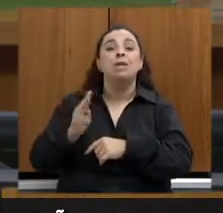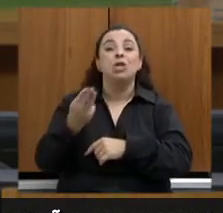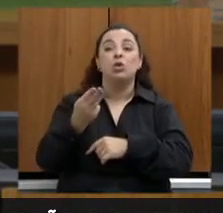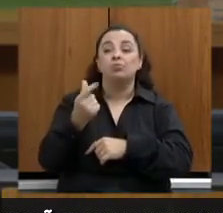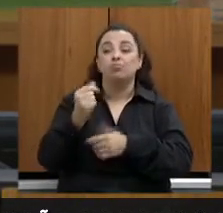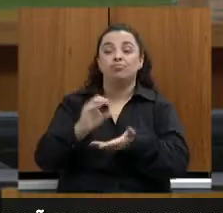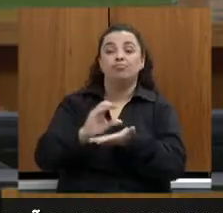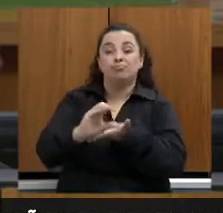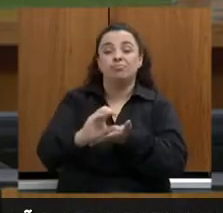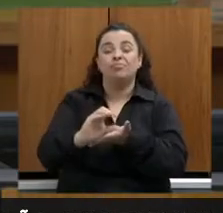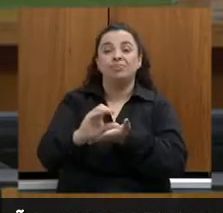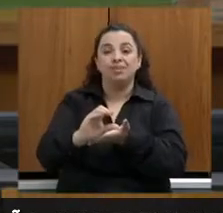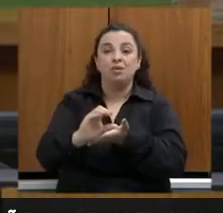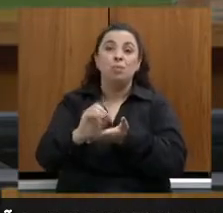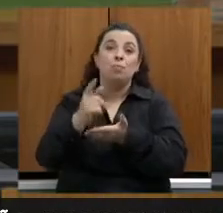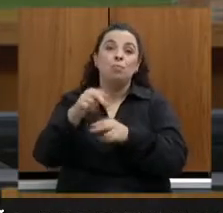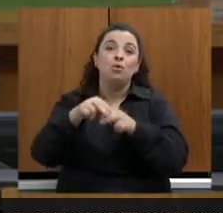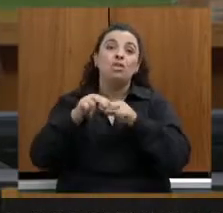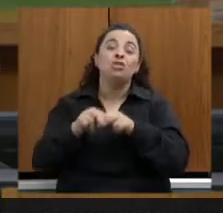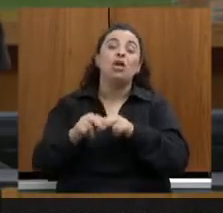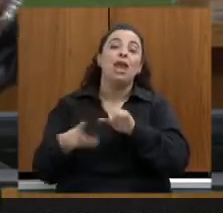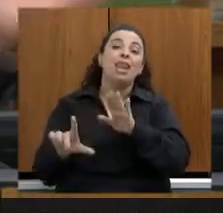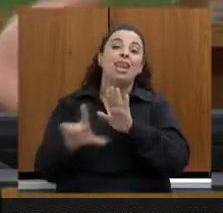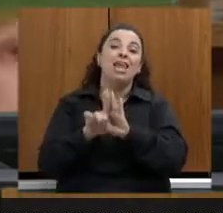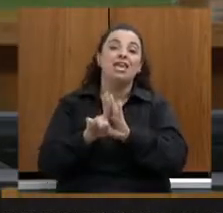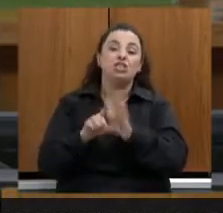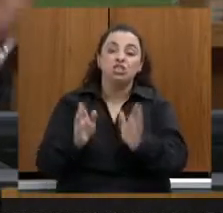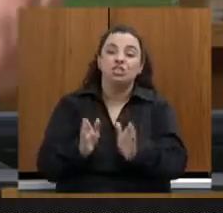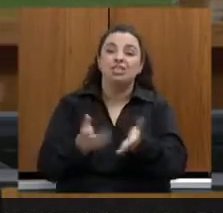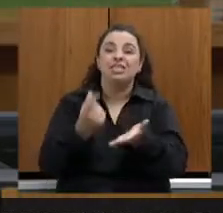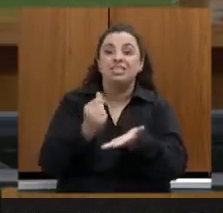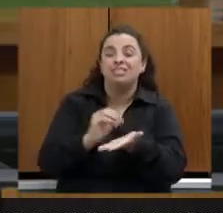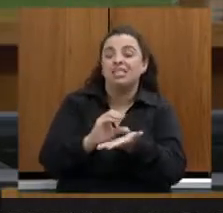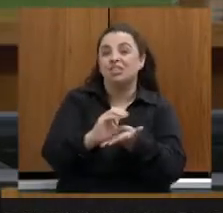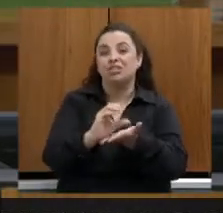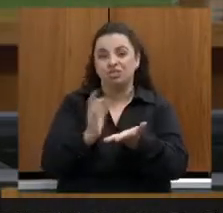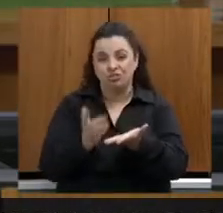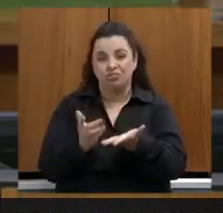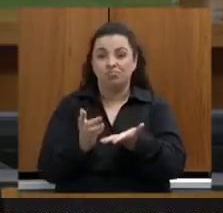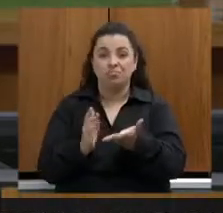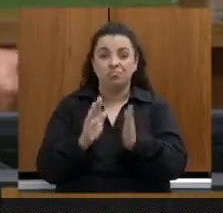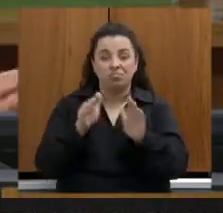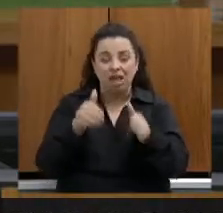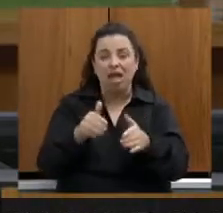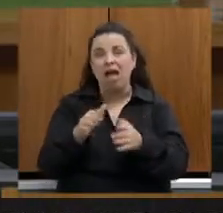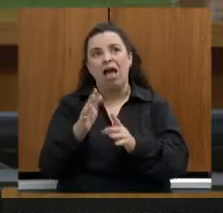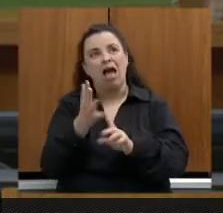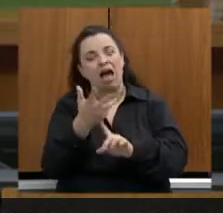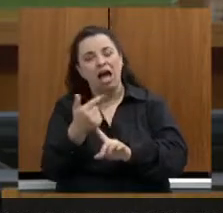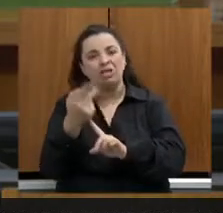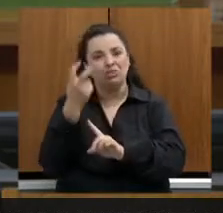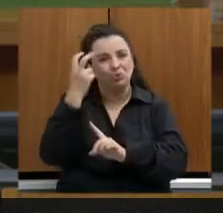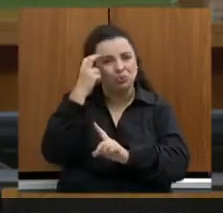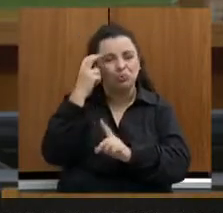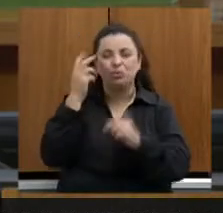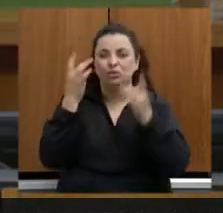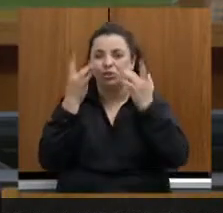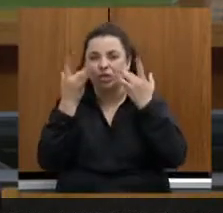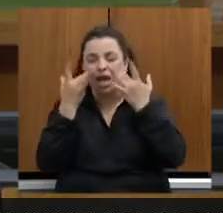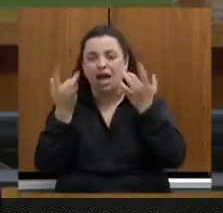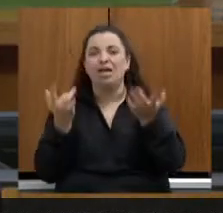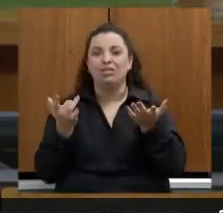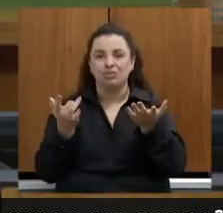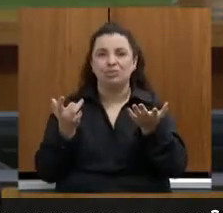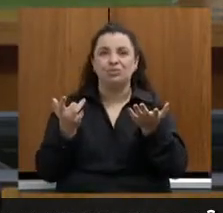eventos. Ele disse assim, e para a arte, para a cultura, para todas as áreas, para o teatro, que quase todos têm